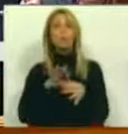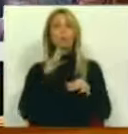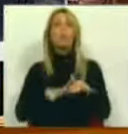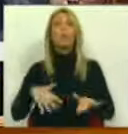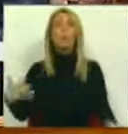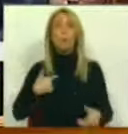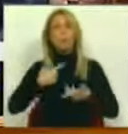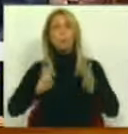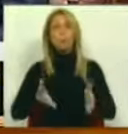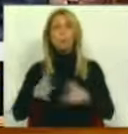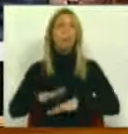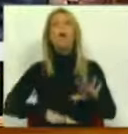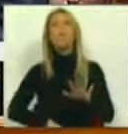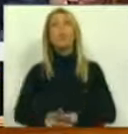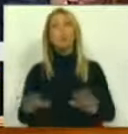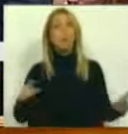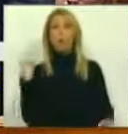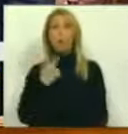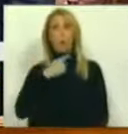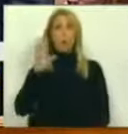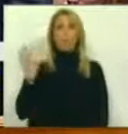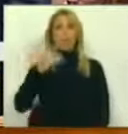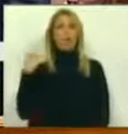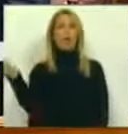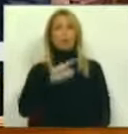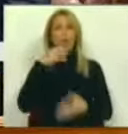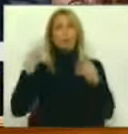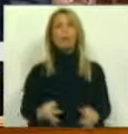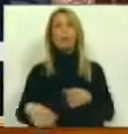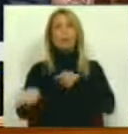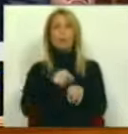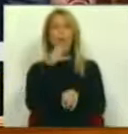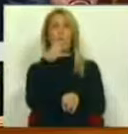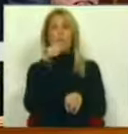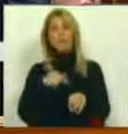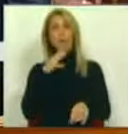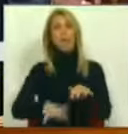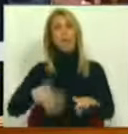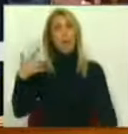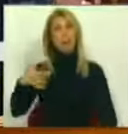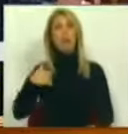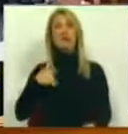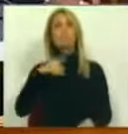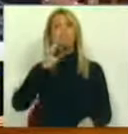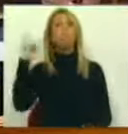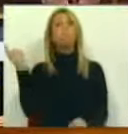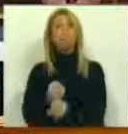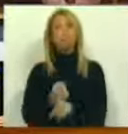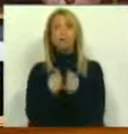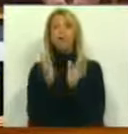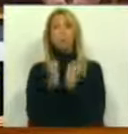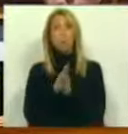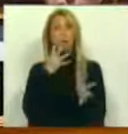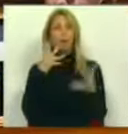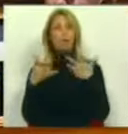não é preciso fazê-lo. Nós somos os primeiros, julgo eu, todos os deputados desta Câmara, serão os primeiros a exigir toda a transparência e